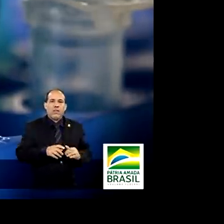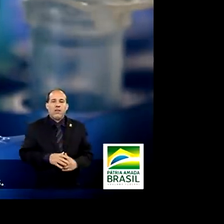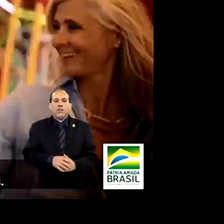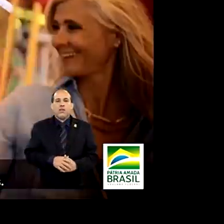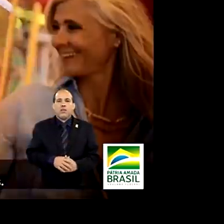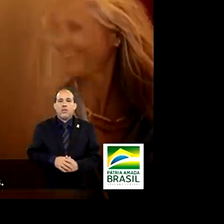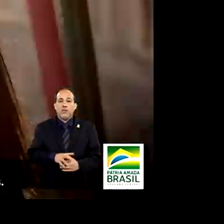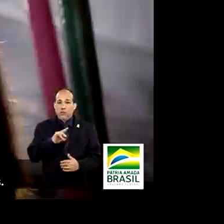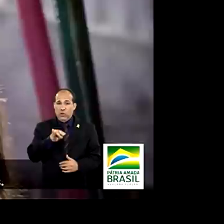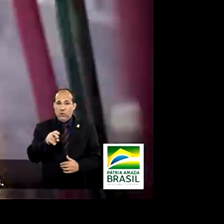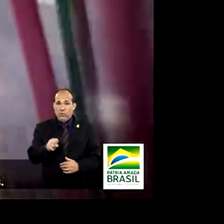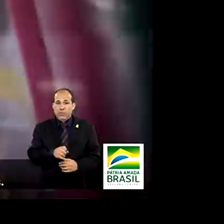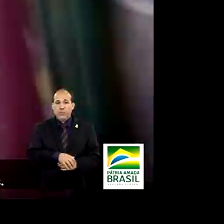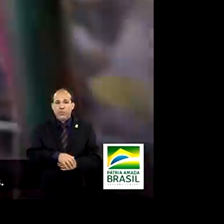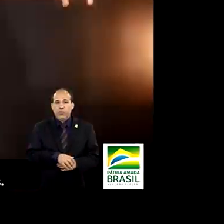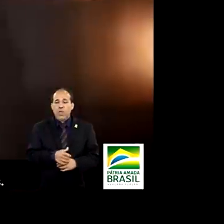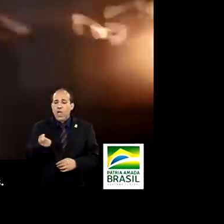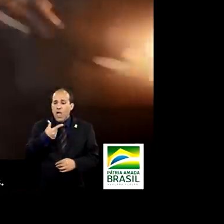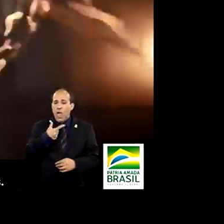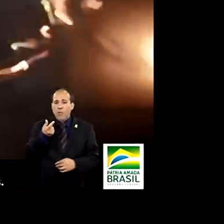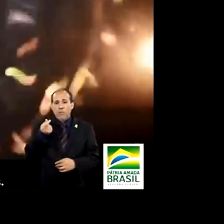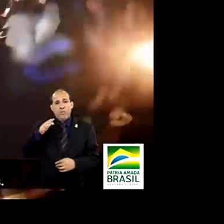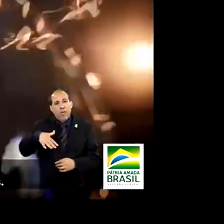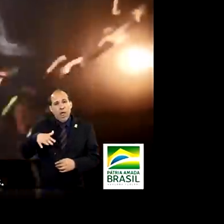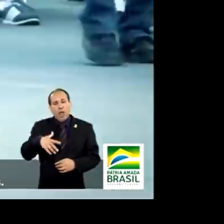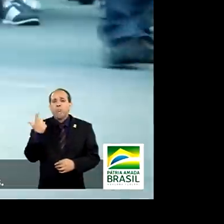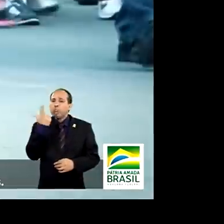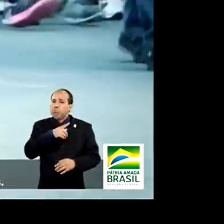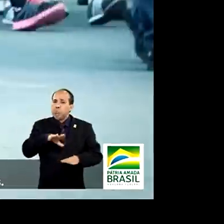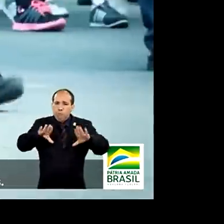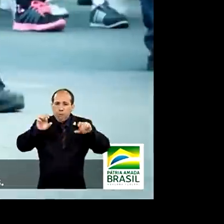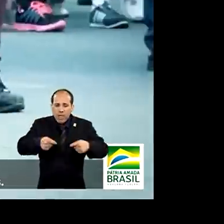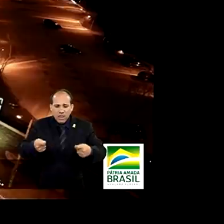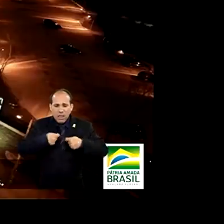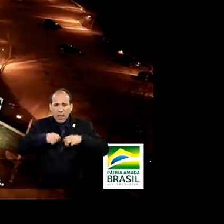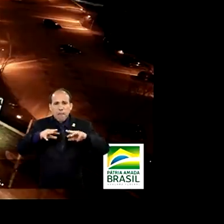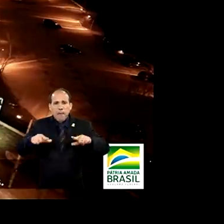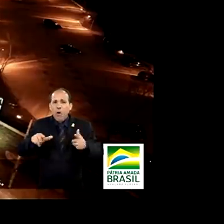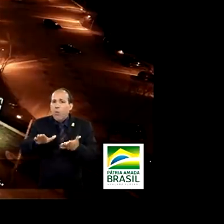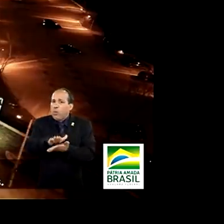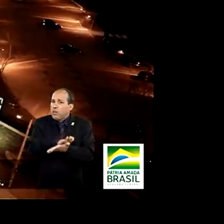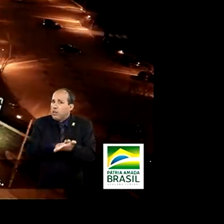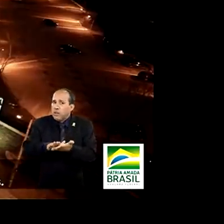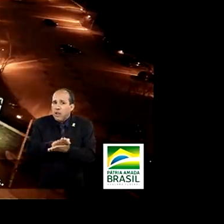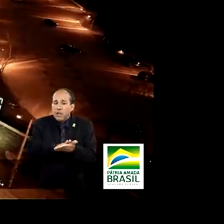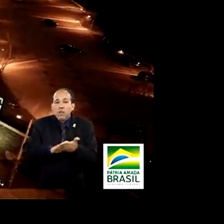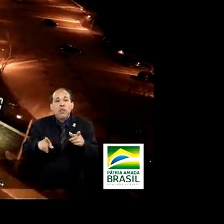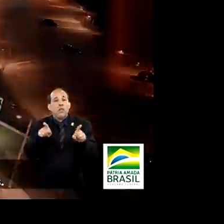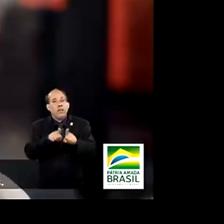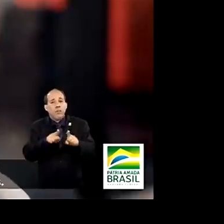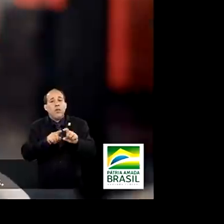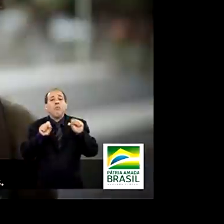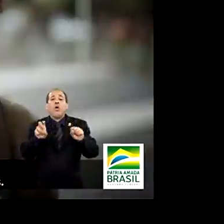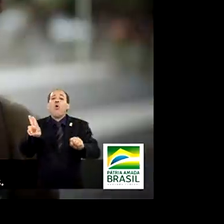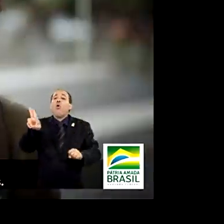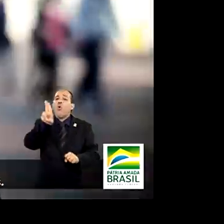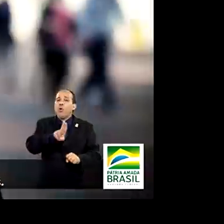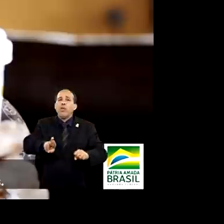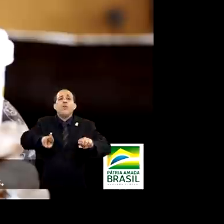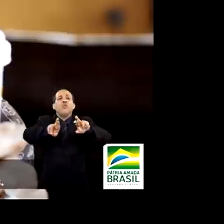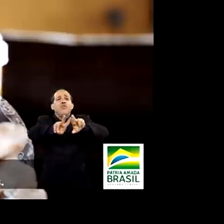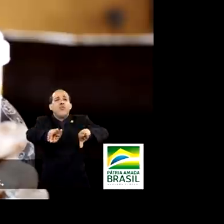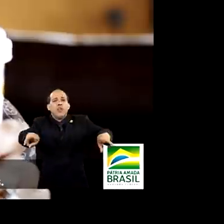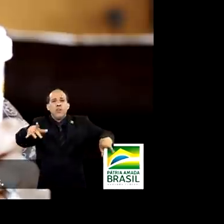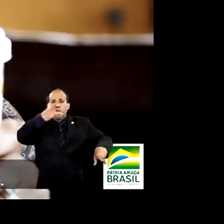É um medicamento de baixo custo, bem tolerado, sem efeitos colaterais graves e que pode ser usado por